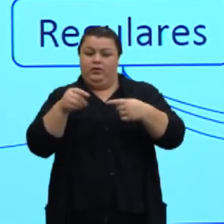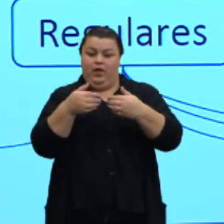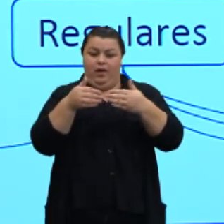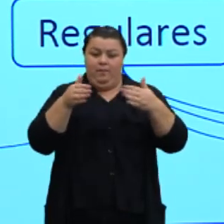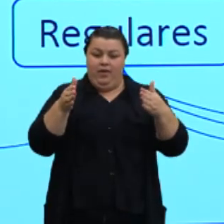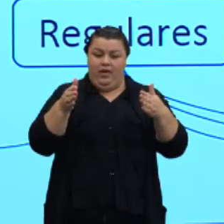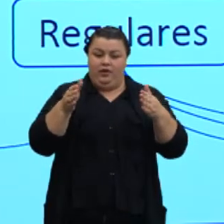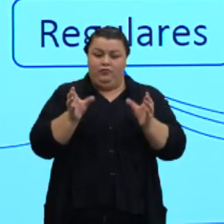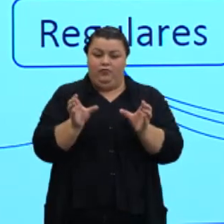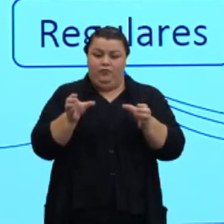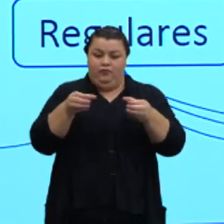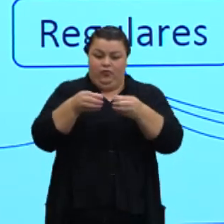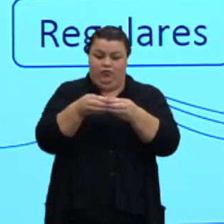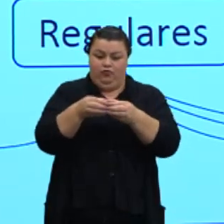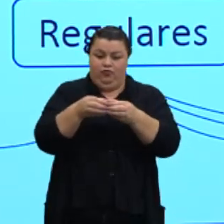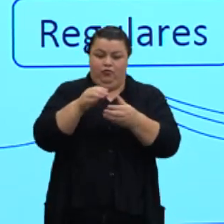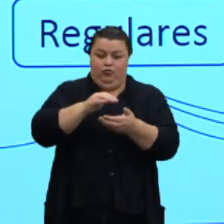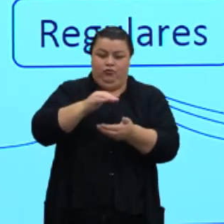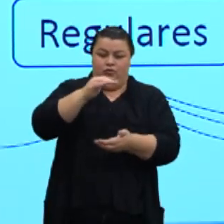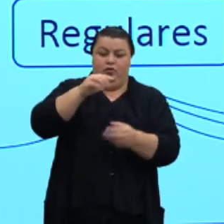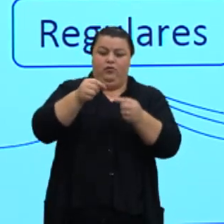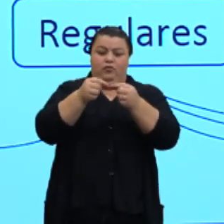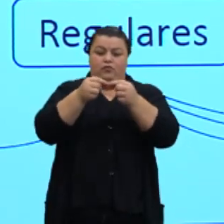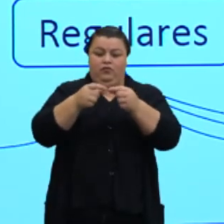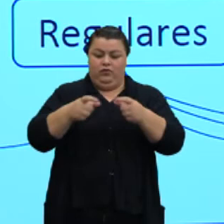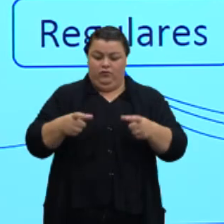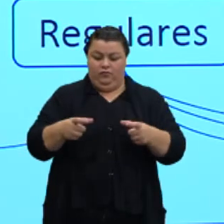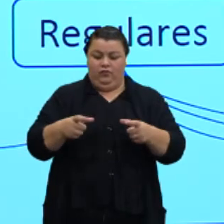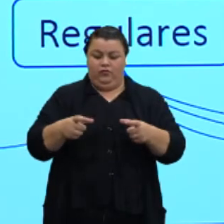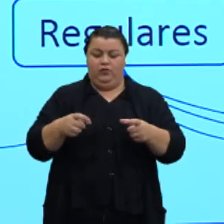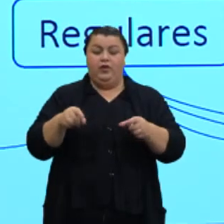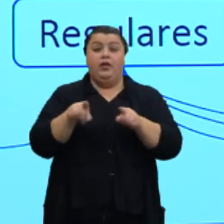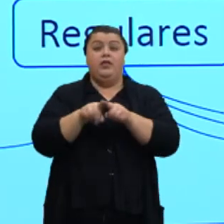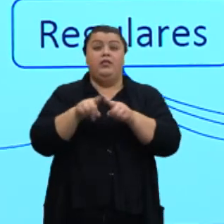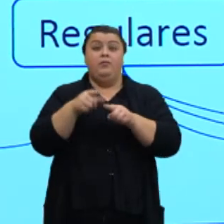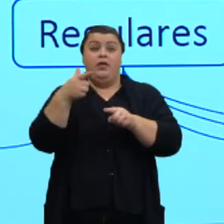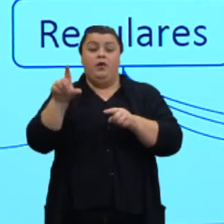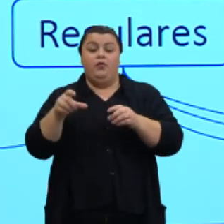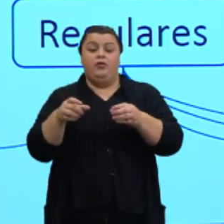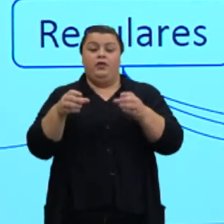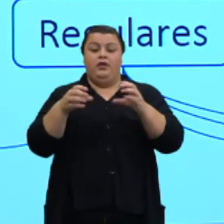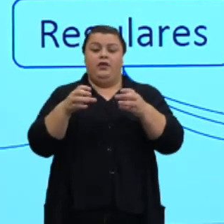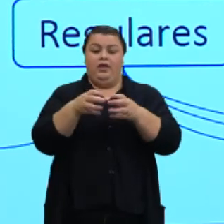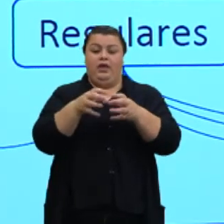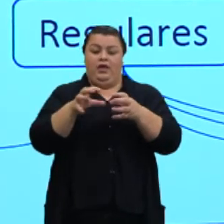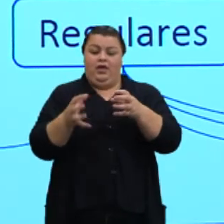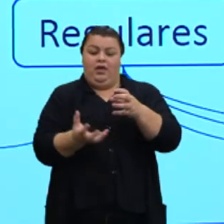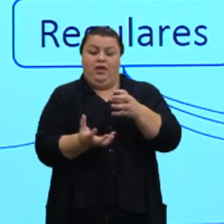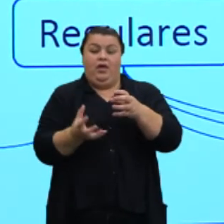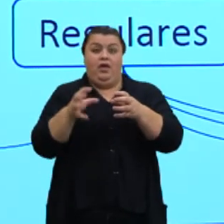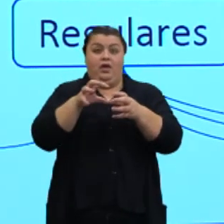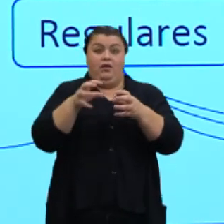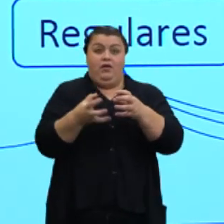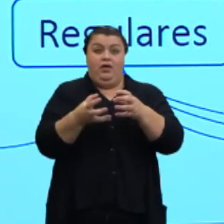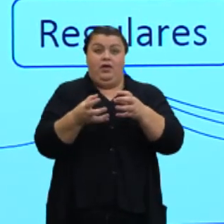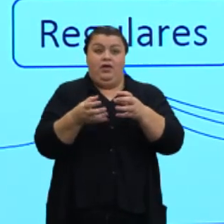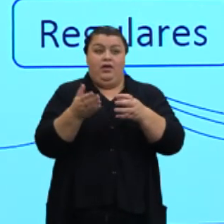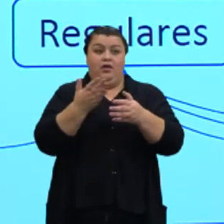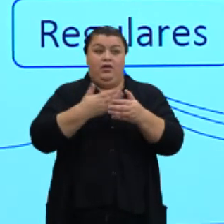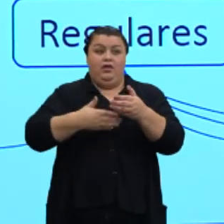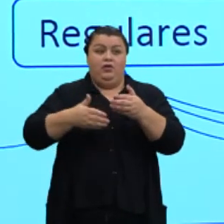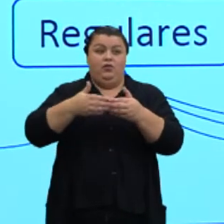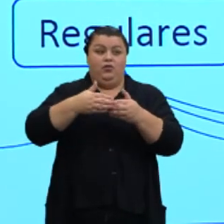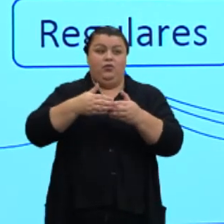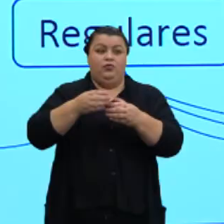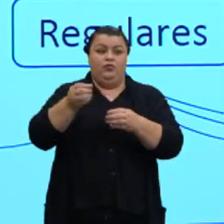o cone. E a esfera que a gente também tem em torno do seu eixo, essa